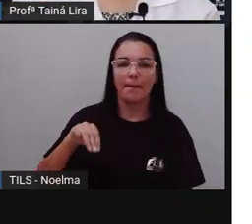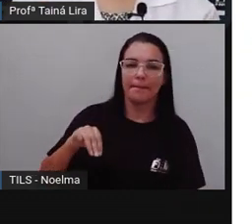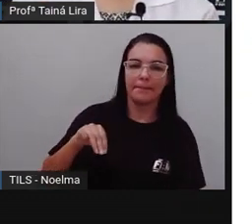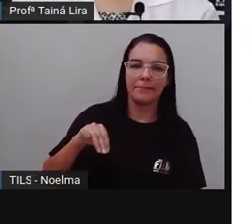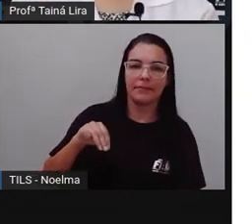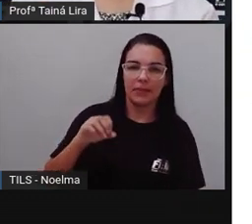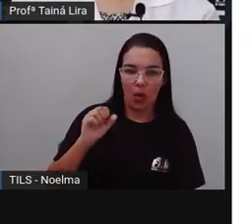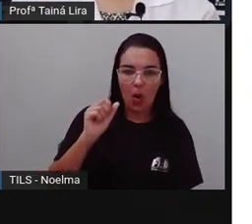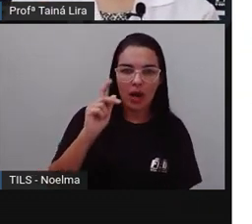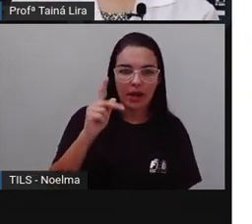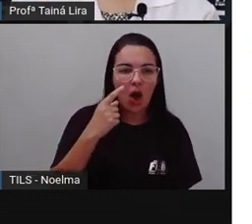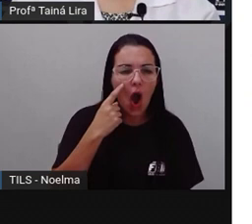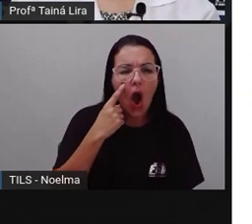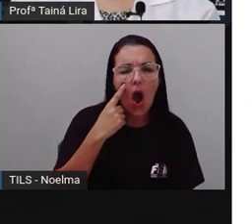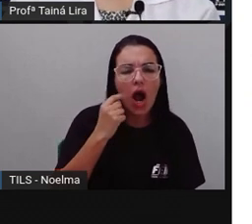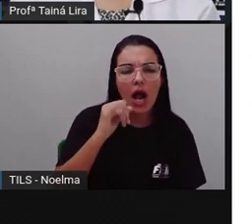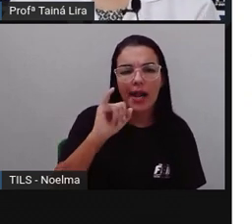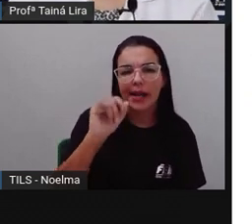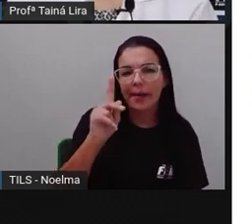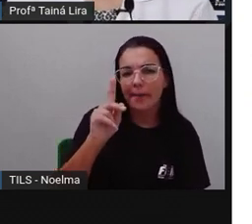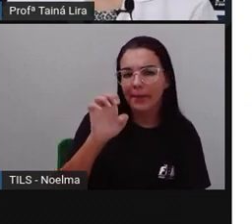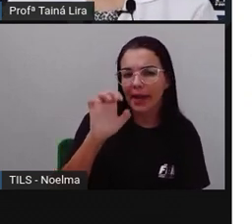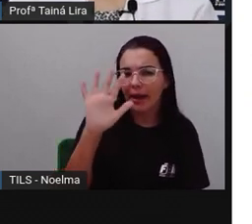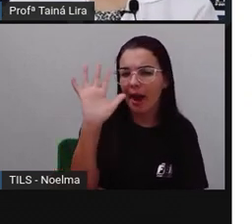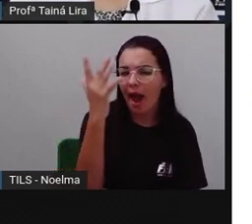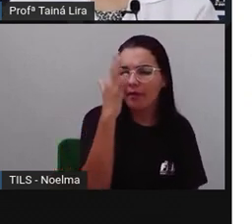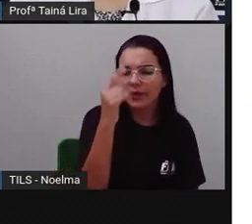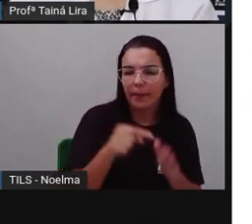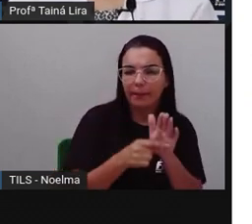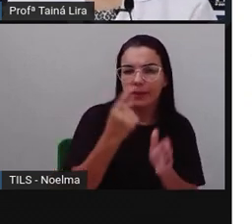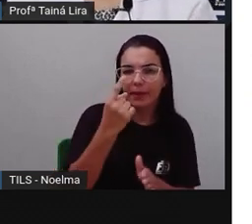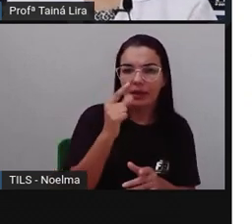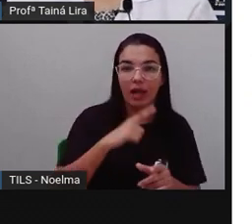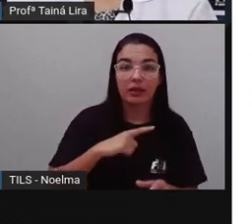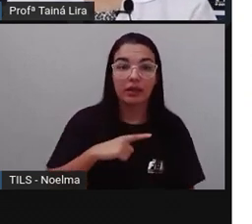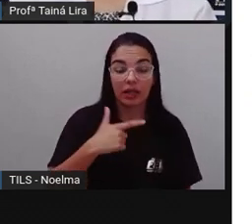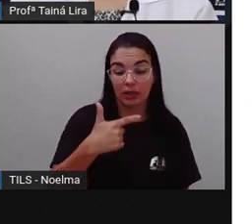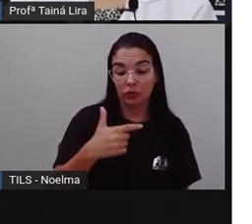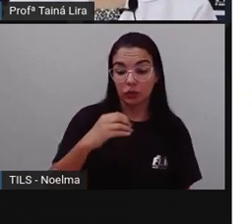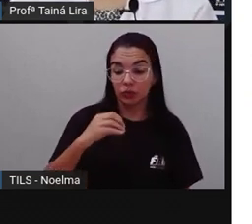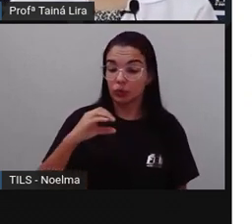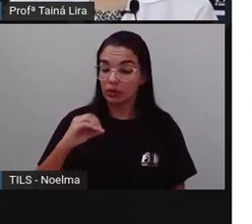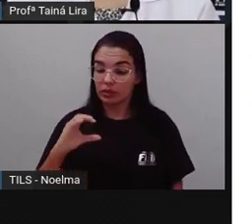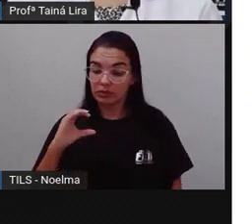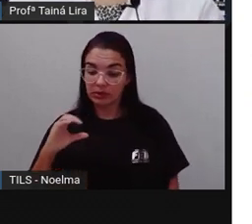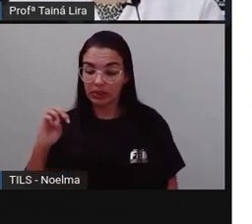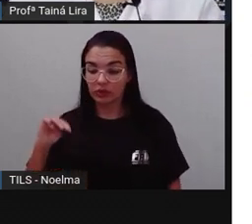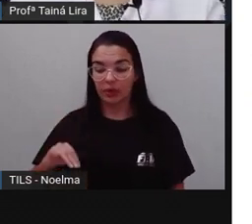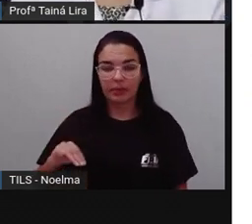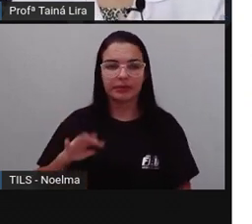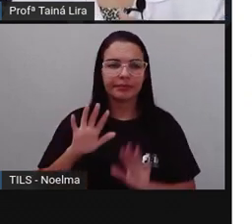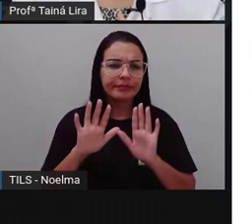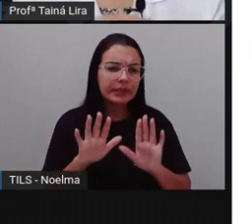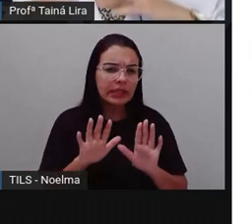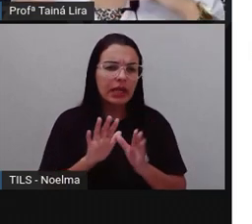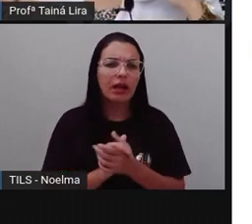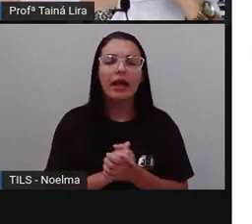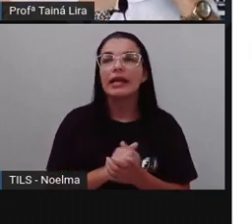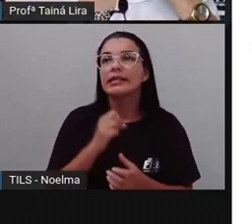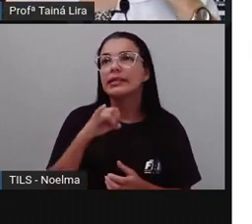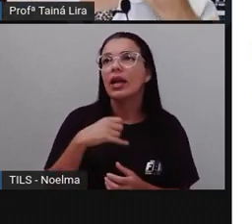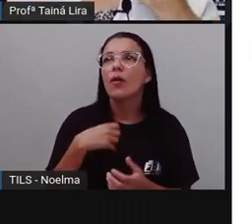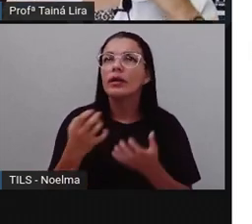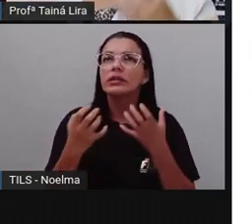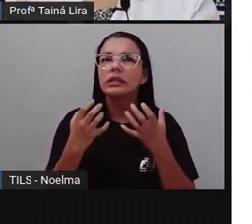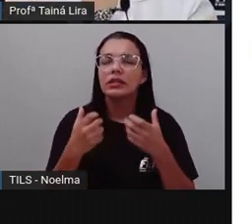olha lá na tabela, O Ipê tem 200 centímetros, O Pró, se eu quisesse colocar a altura do